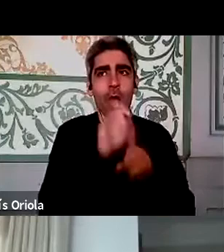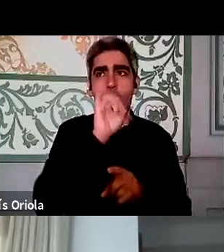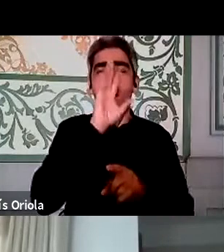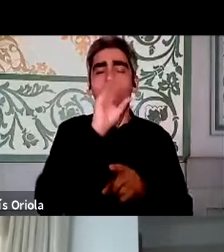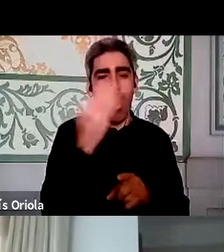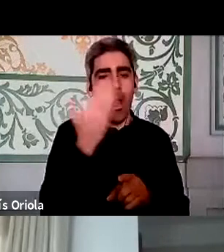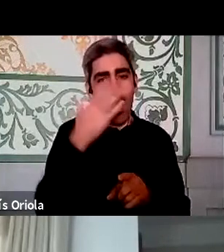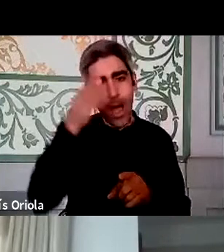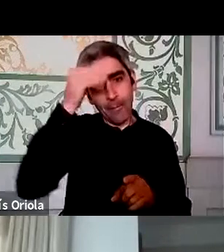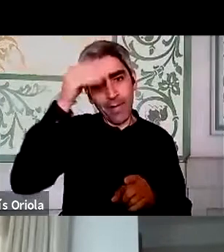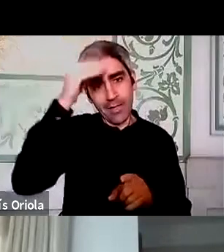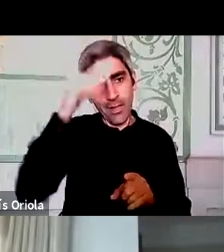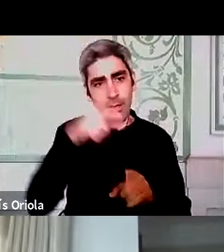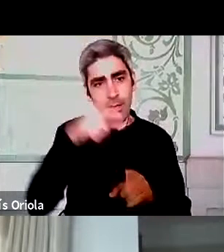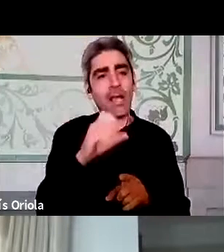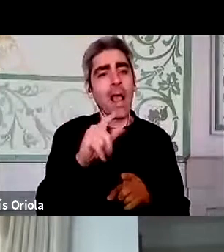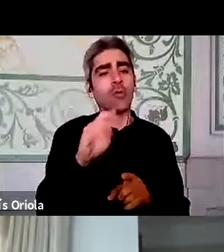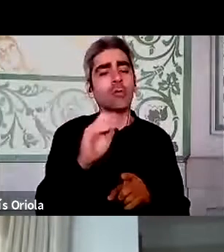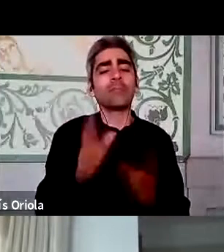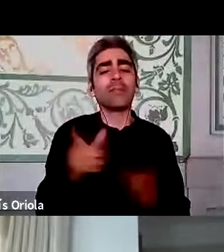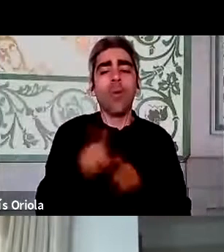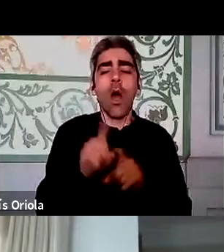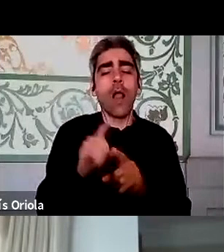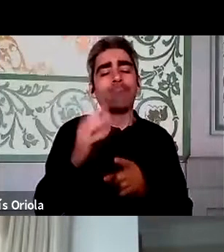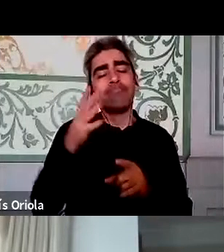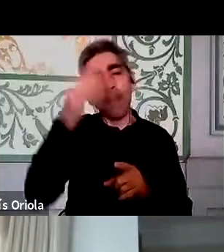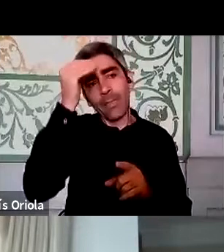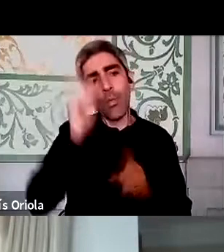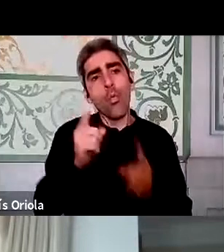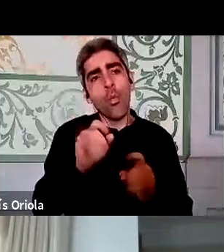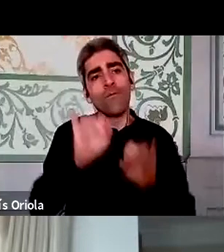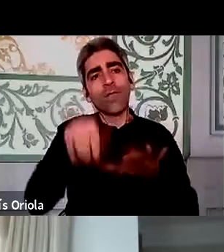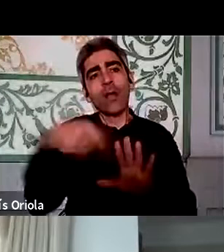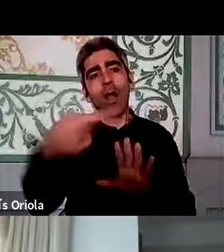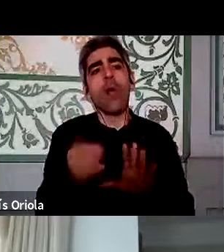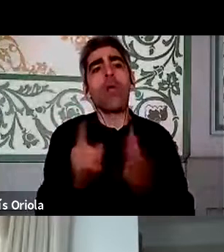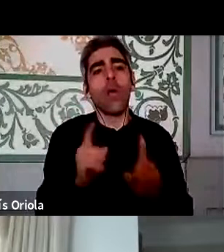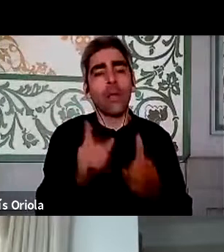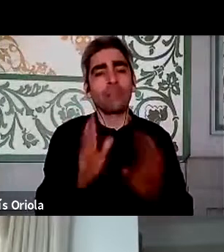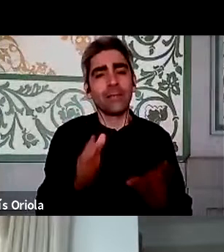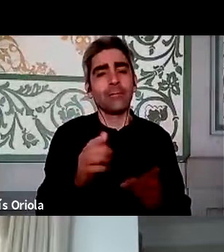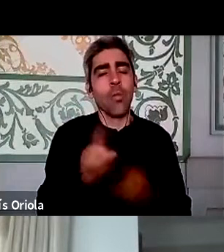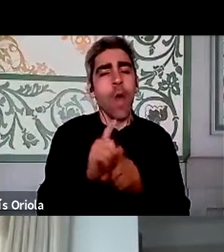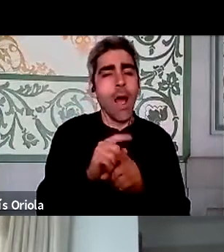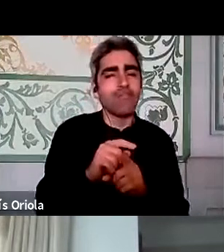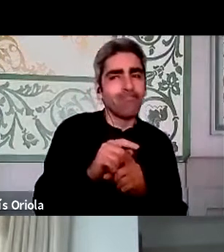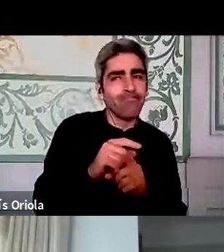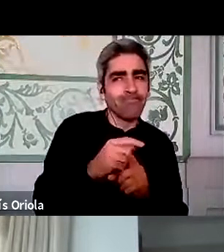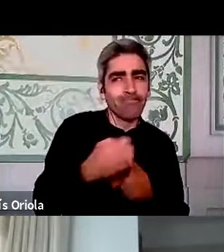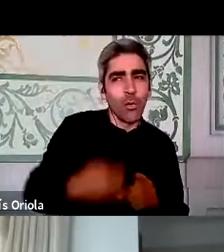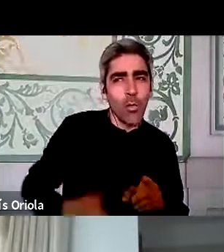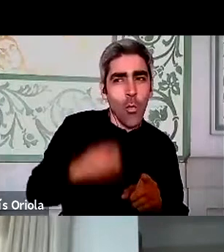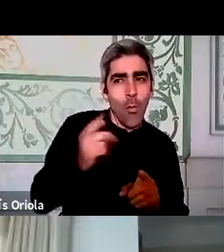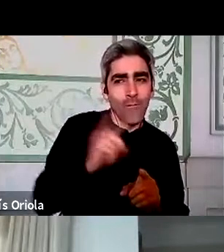o Carlos falava do que é que temos que retirar daqui no final das lições aprendidas, é que as desconfianças que nós todos, e eu não